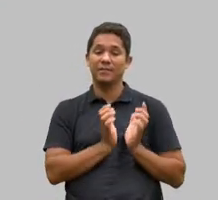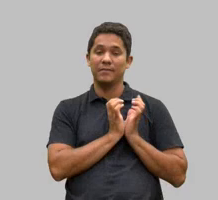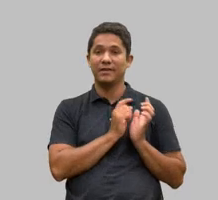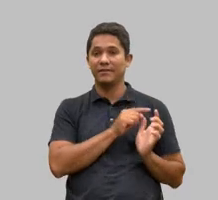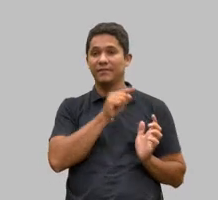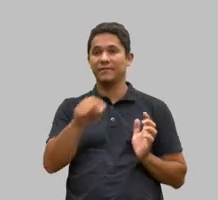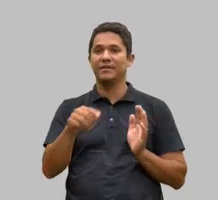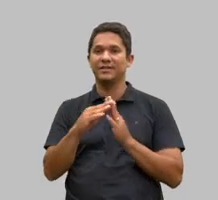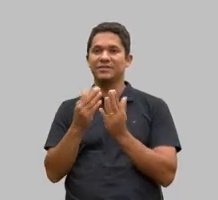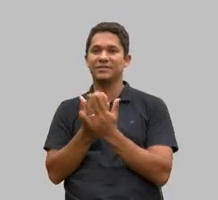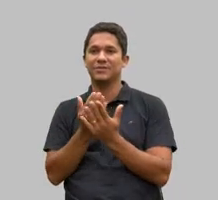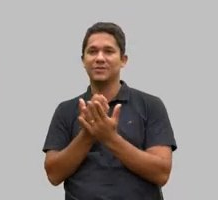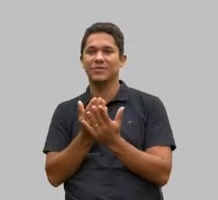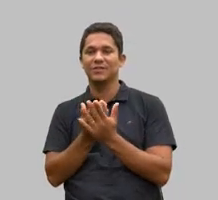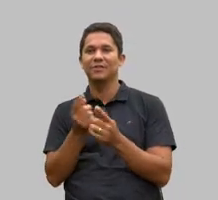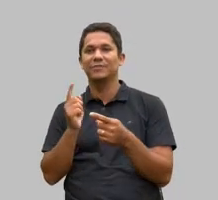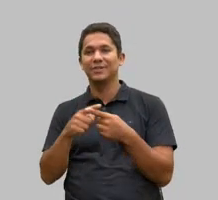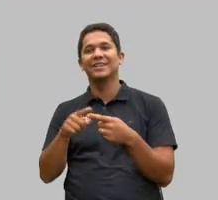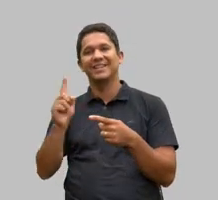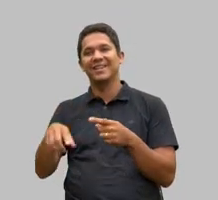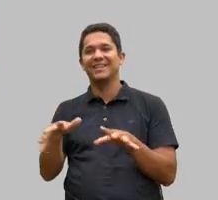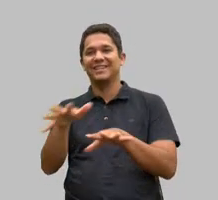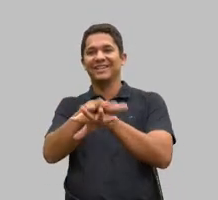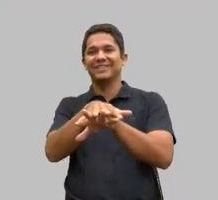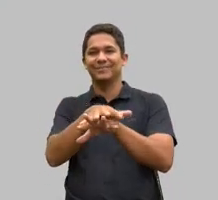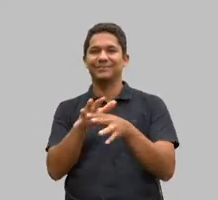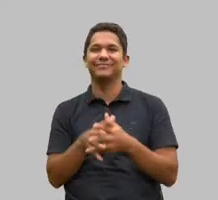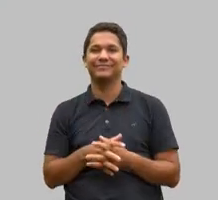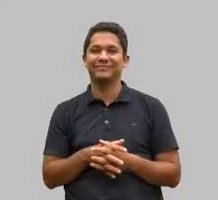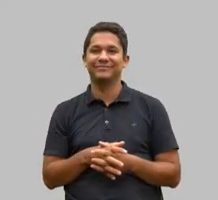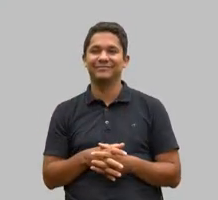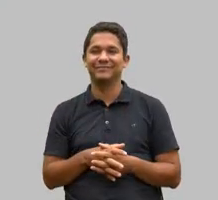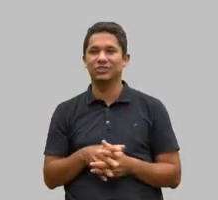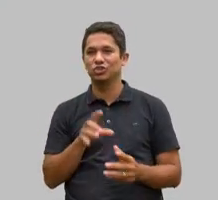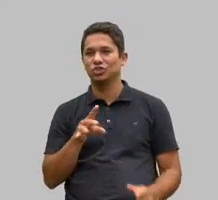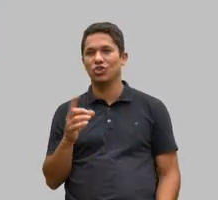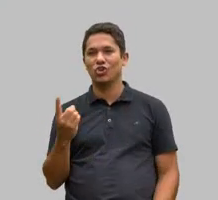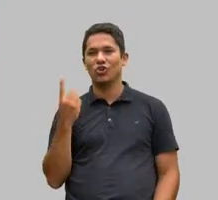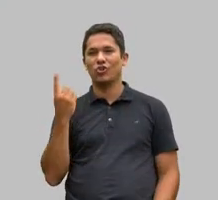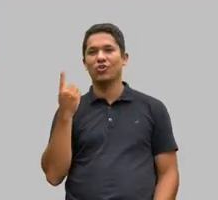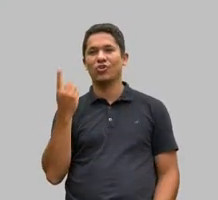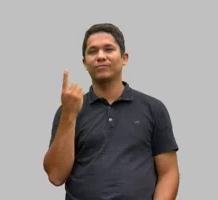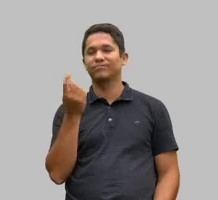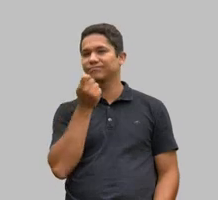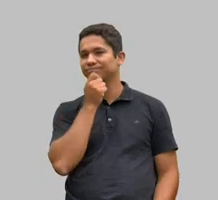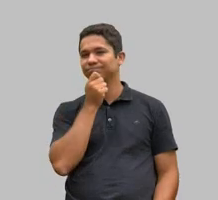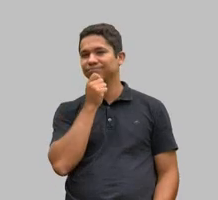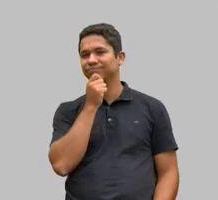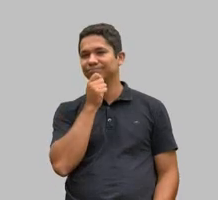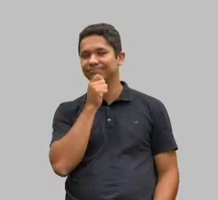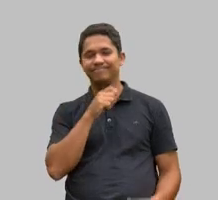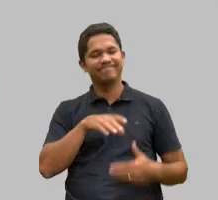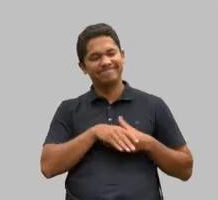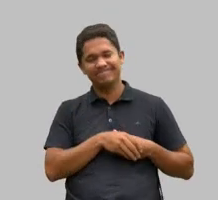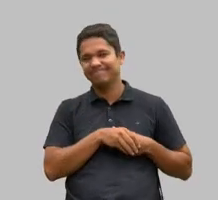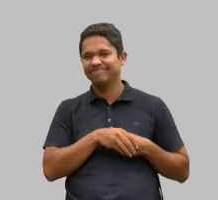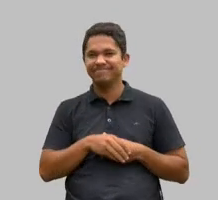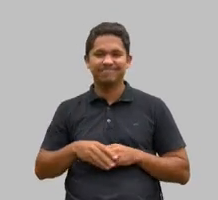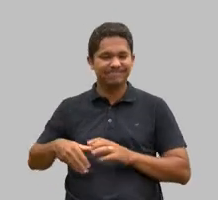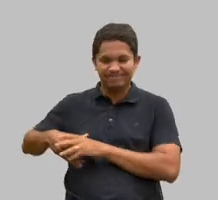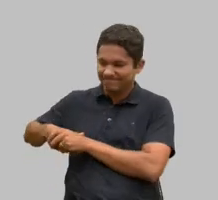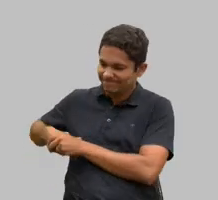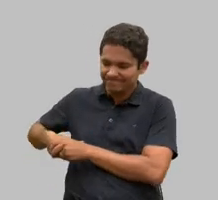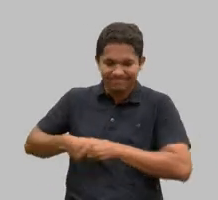porque era integração não era ninguém sozinho éramos de mãos dadas os